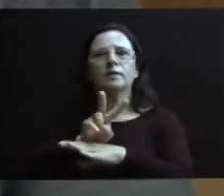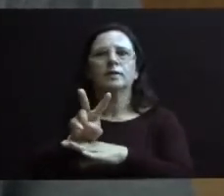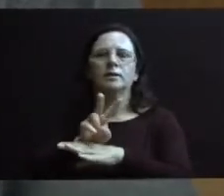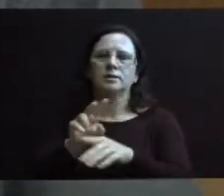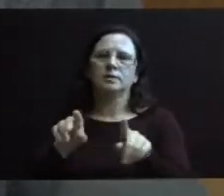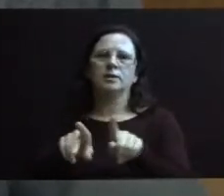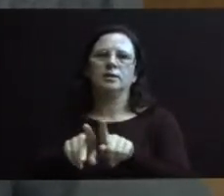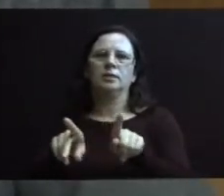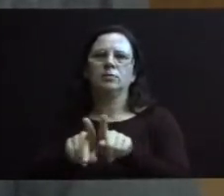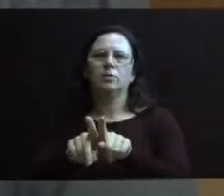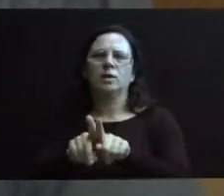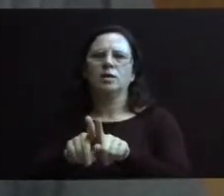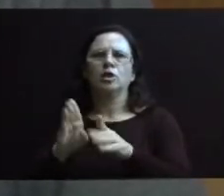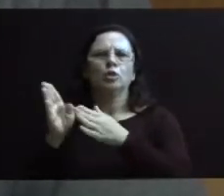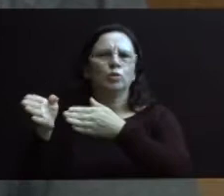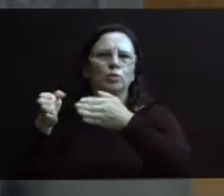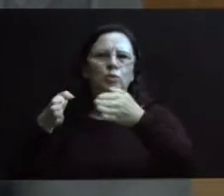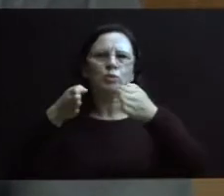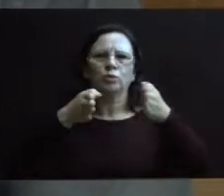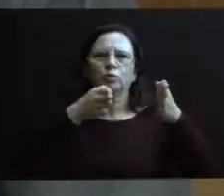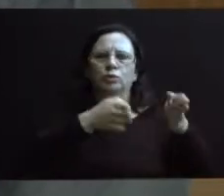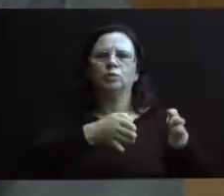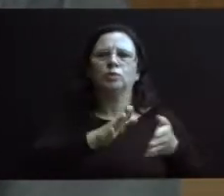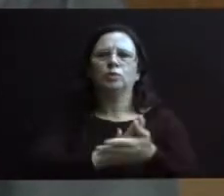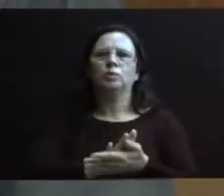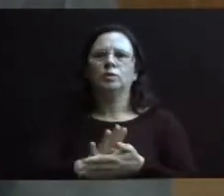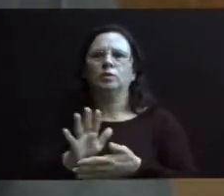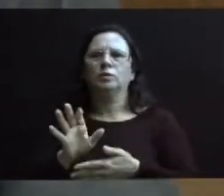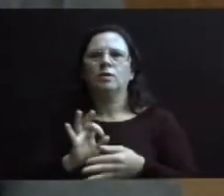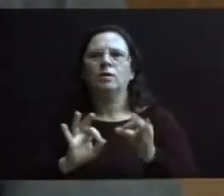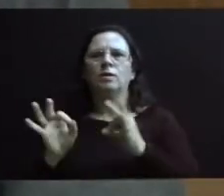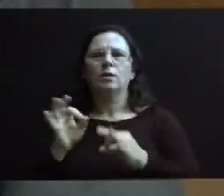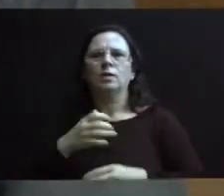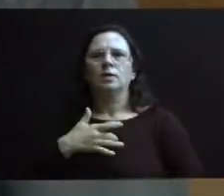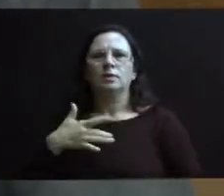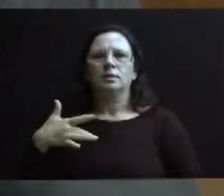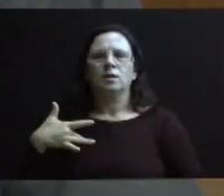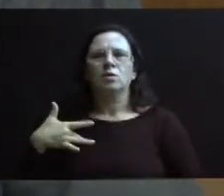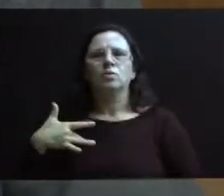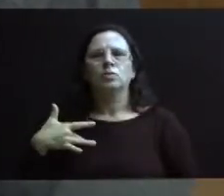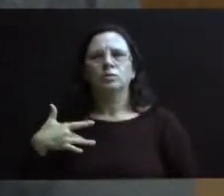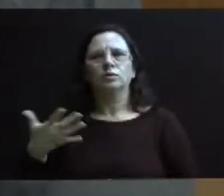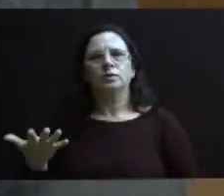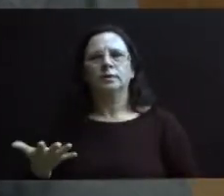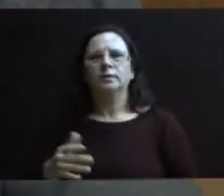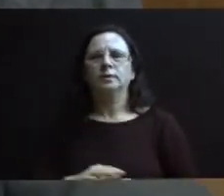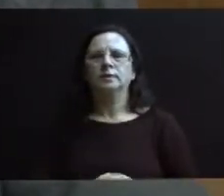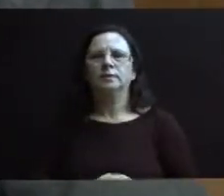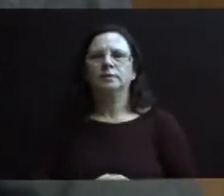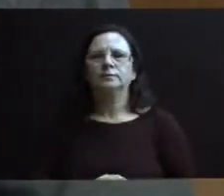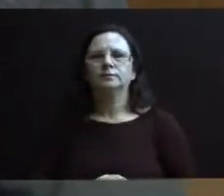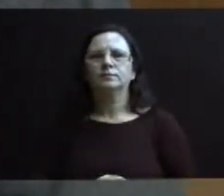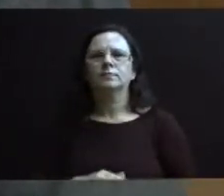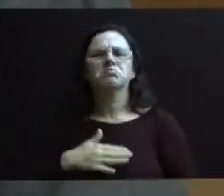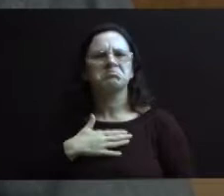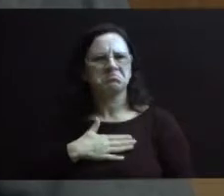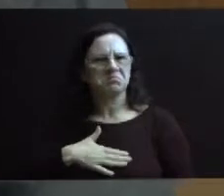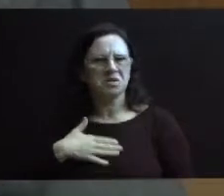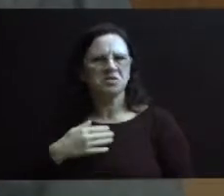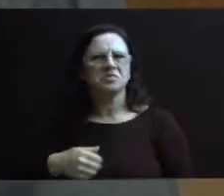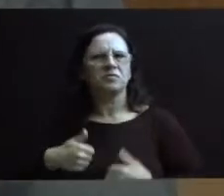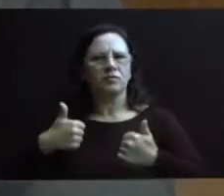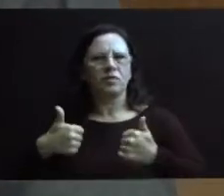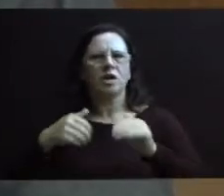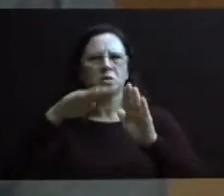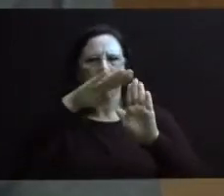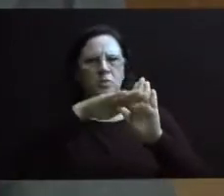tem que fiscalizar todos os atos, e hoje foi tratada a questão da saúde pública. Nós, assim, ficamos satisfeitos com diversas coisas que